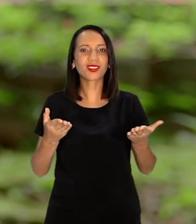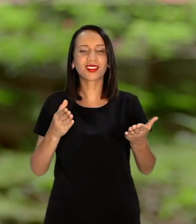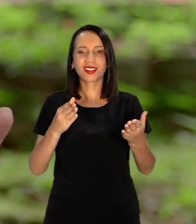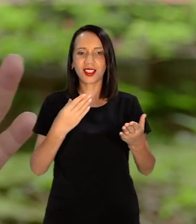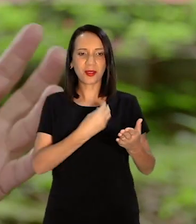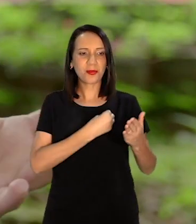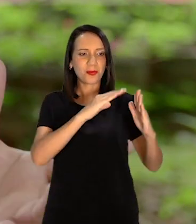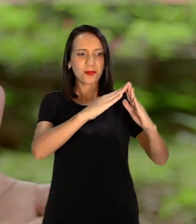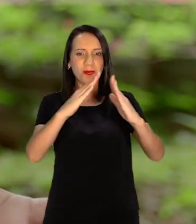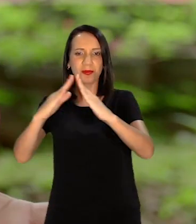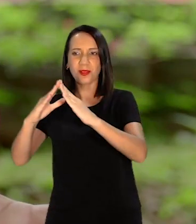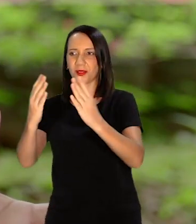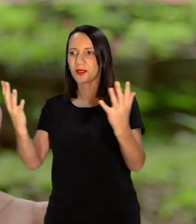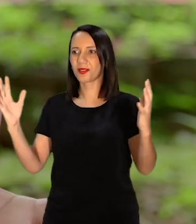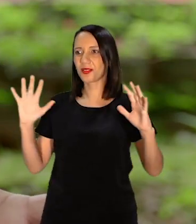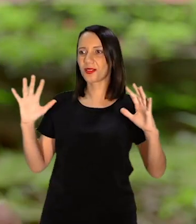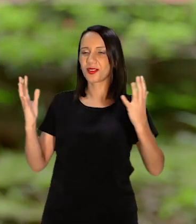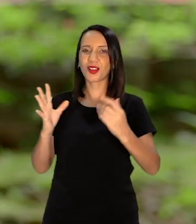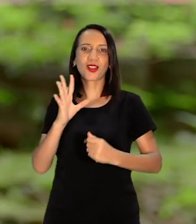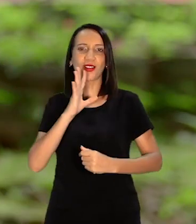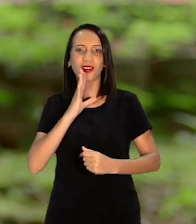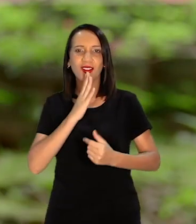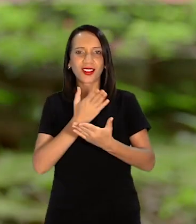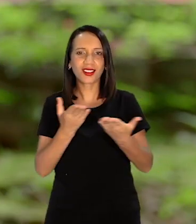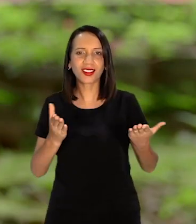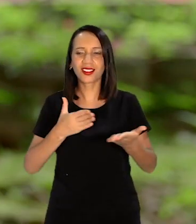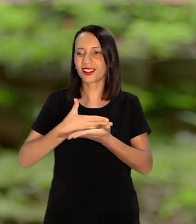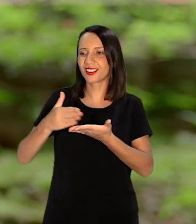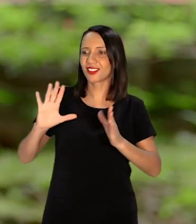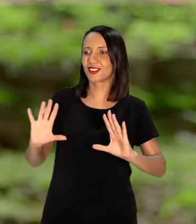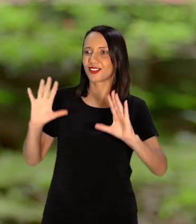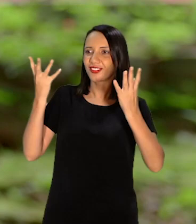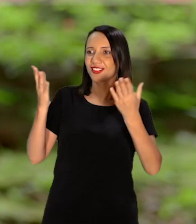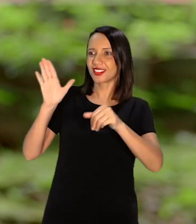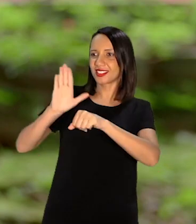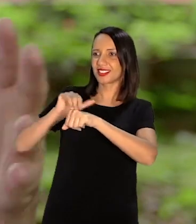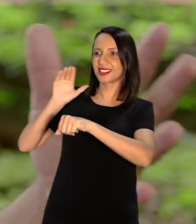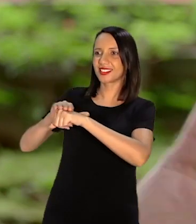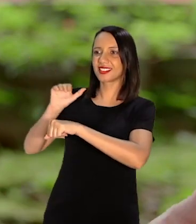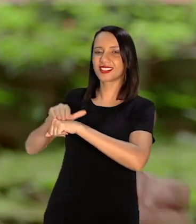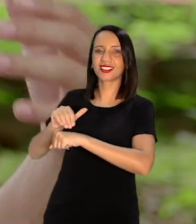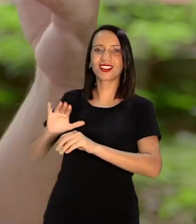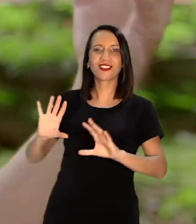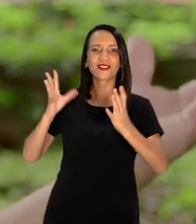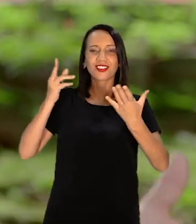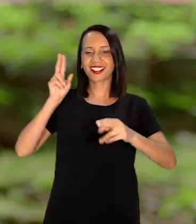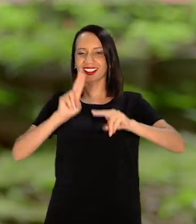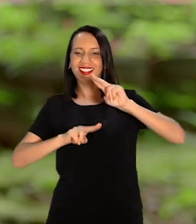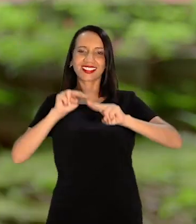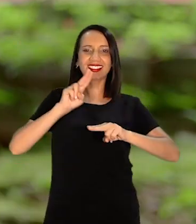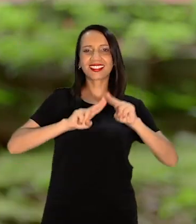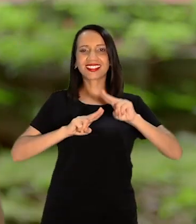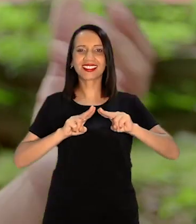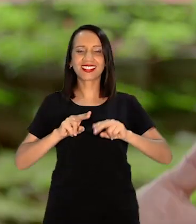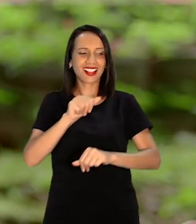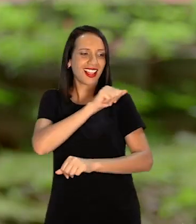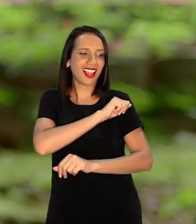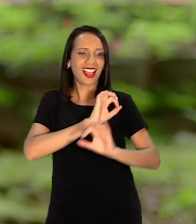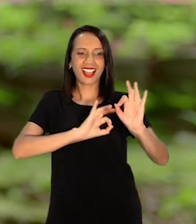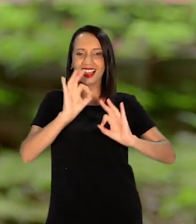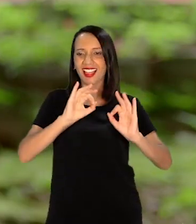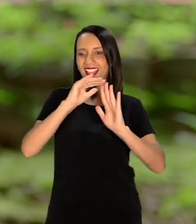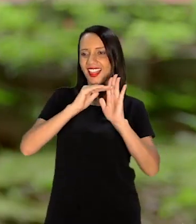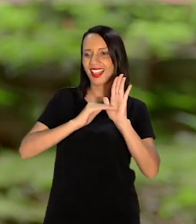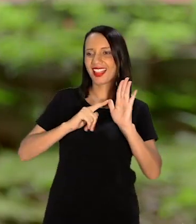ao redor Então as pessoas Começaram a conhecer Começamos a fazer festas E chamar A festa junina Que os próprios alunos Organizavam